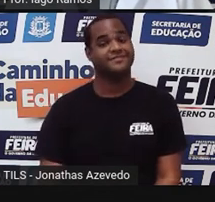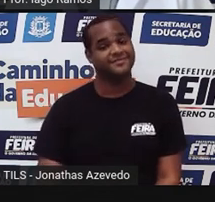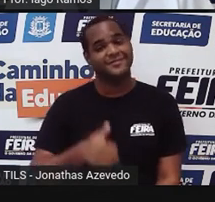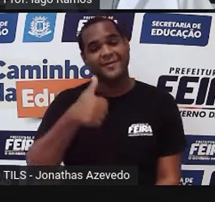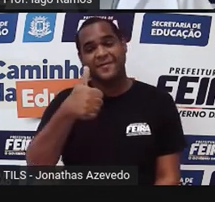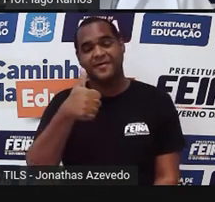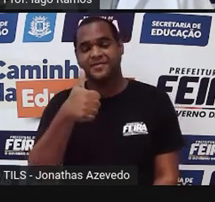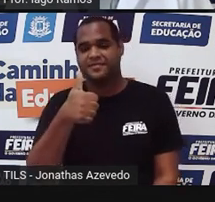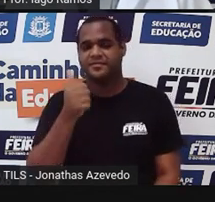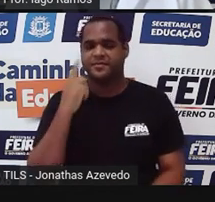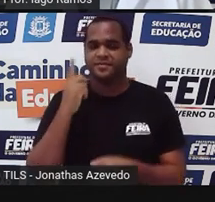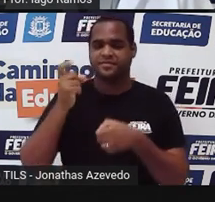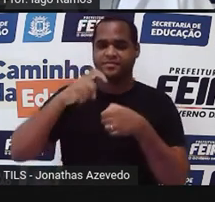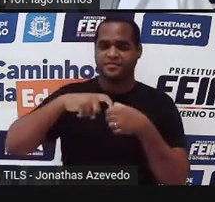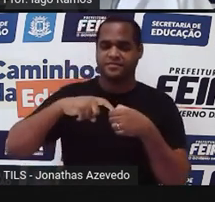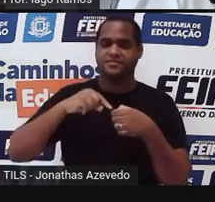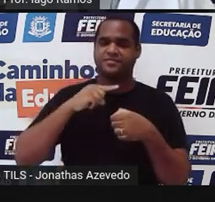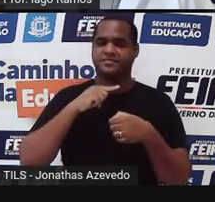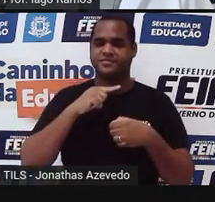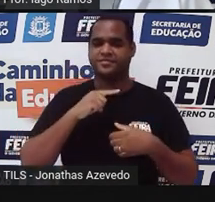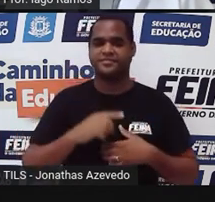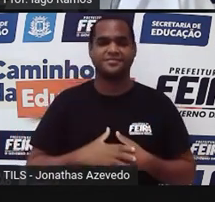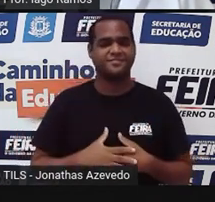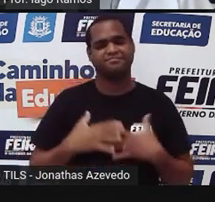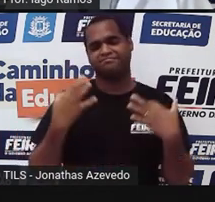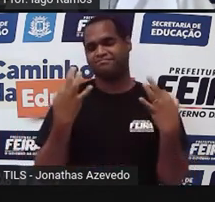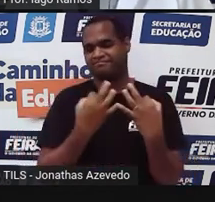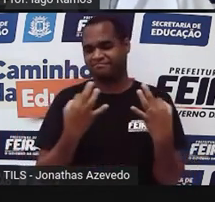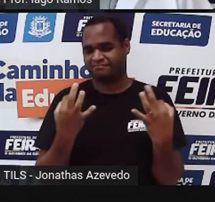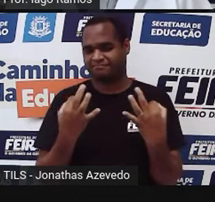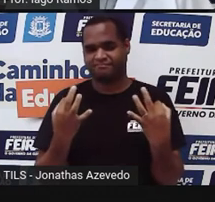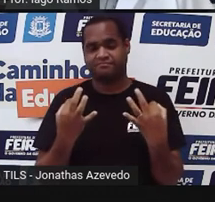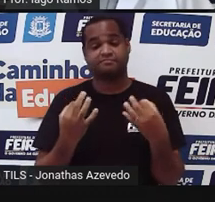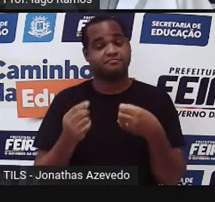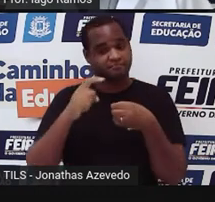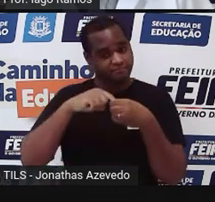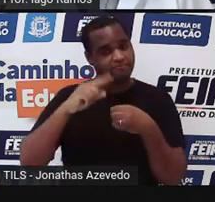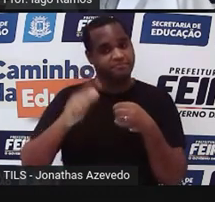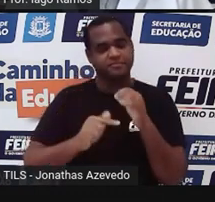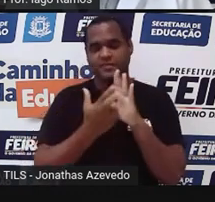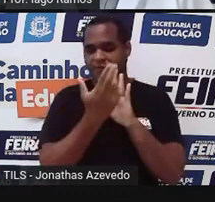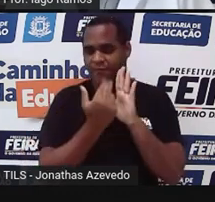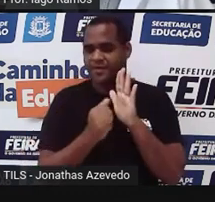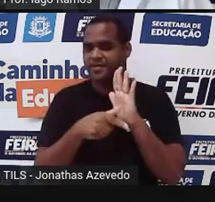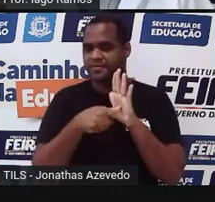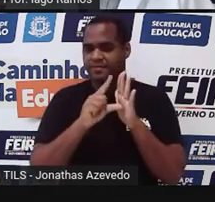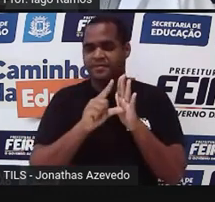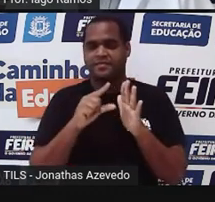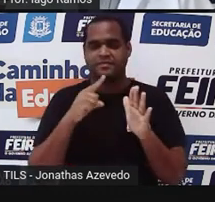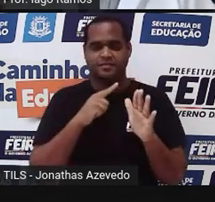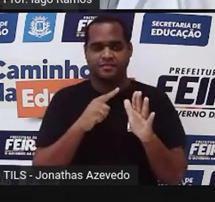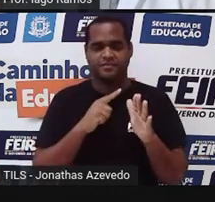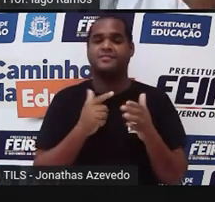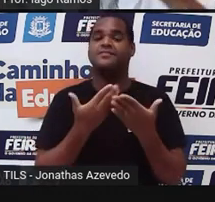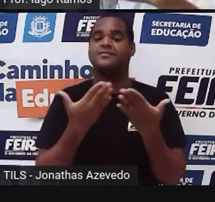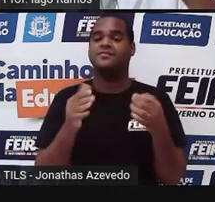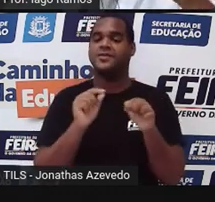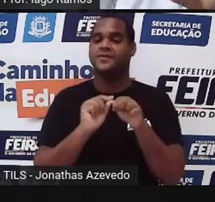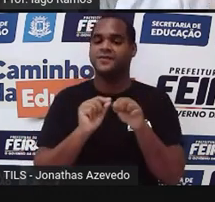Prontinho. Voltando aqui, ó. Perfeito. Voltamos para a figura que era antes. A gente só fez